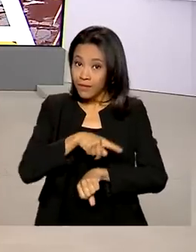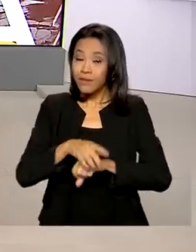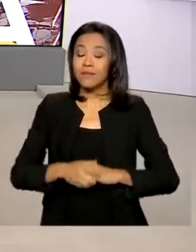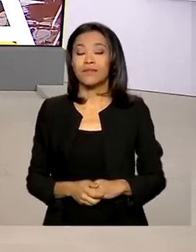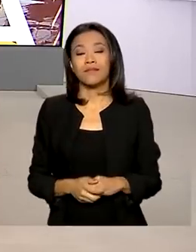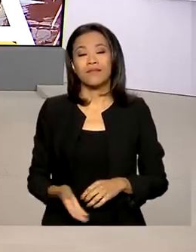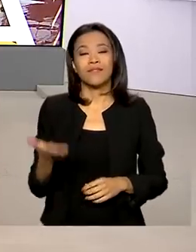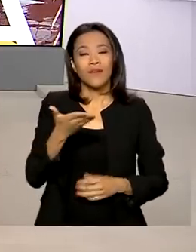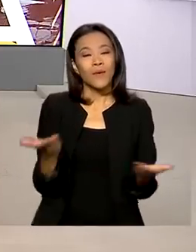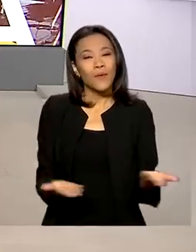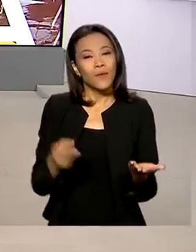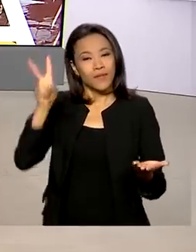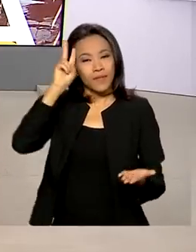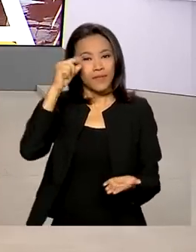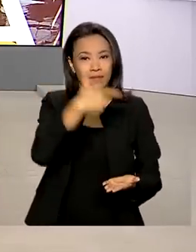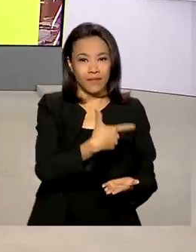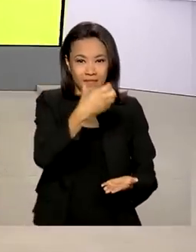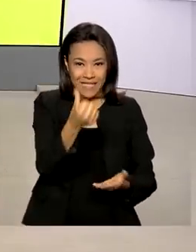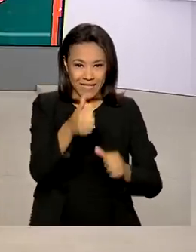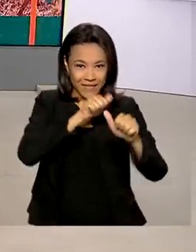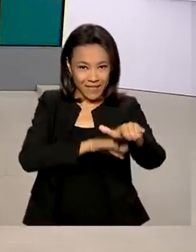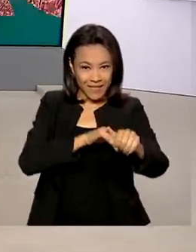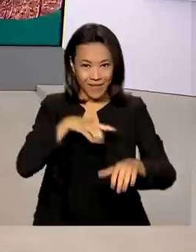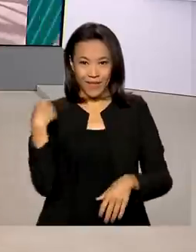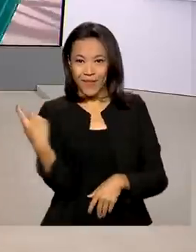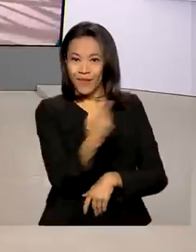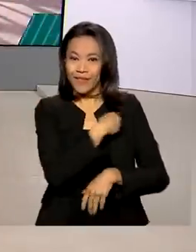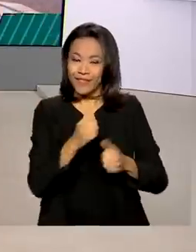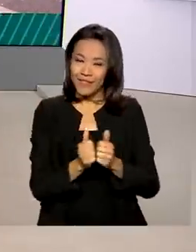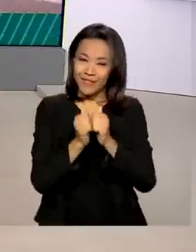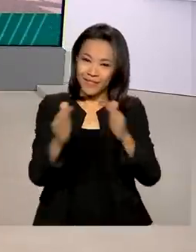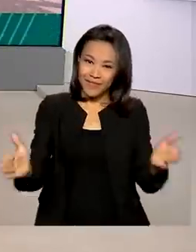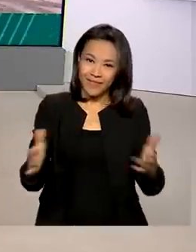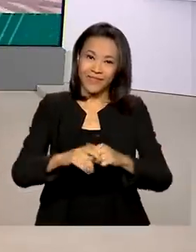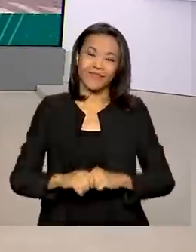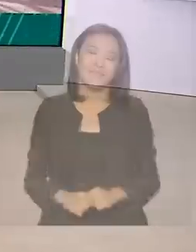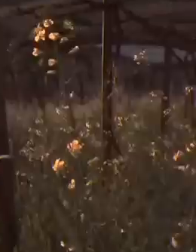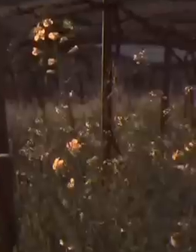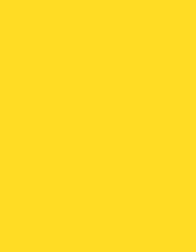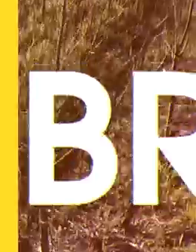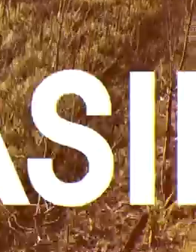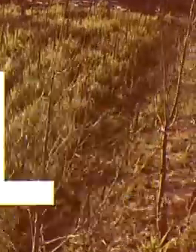Segunda-feira, 26 de setembro, o Brasil em Dia já está no ar.